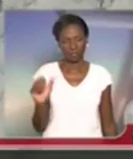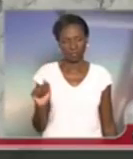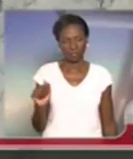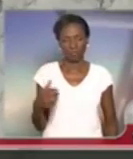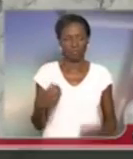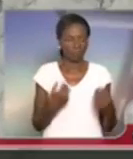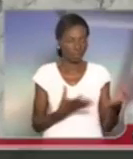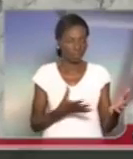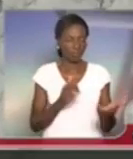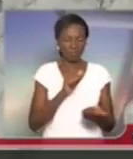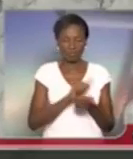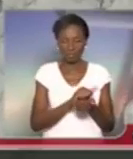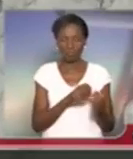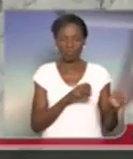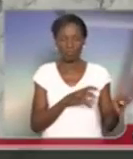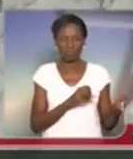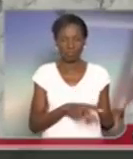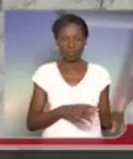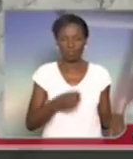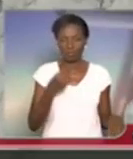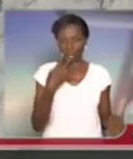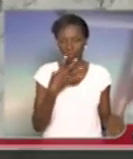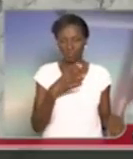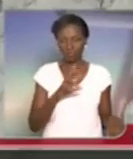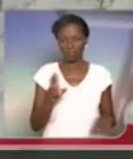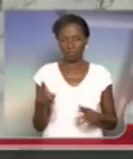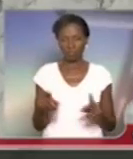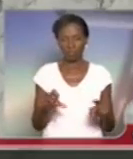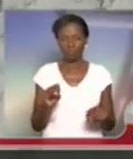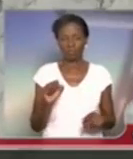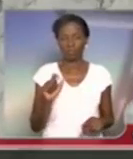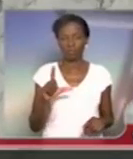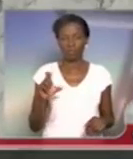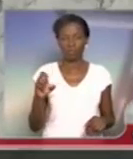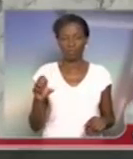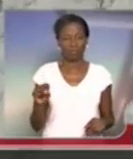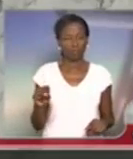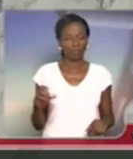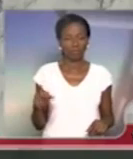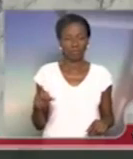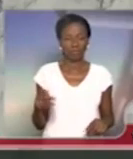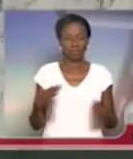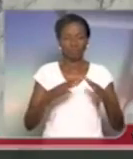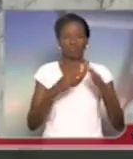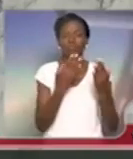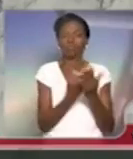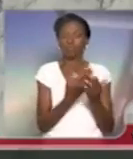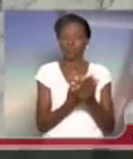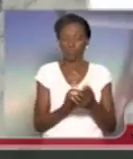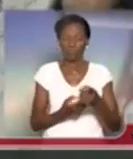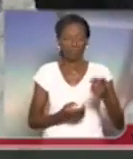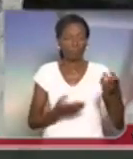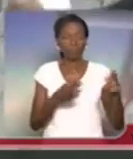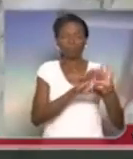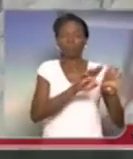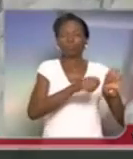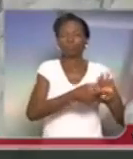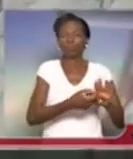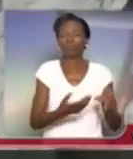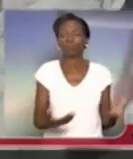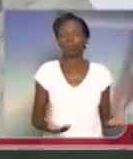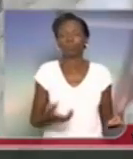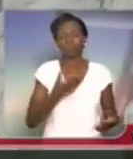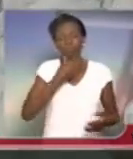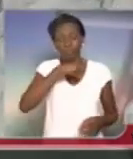uma escola que tem uma boa avaliação no SARESP. Essa escola está sendo totalmente fechada e lá houve ocupação, os pais se